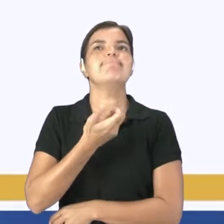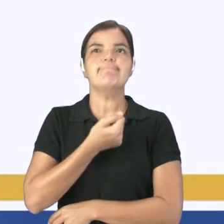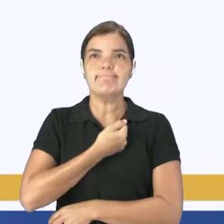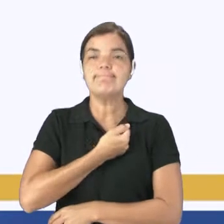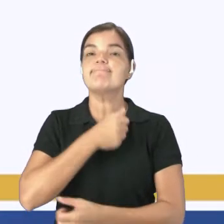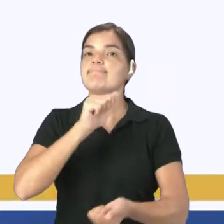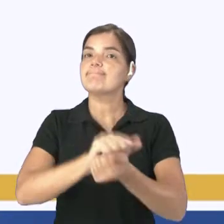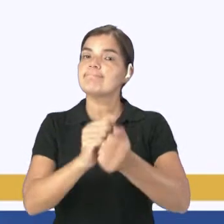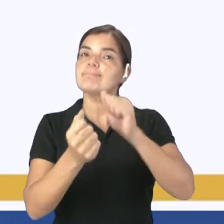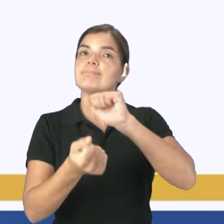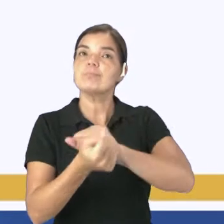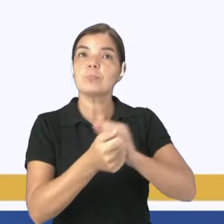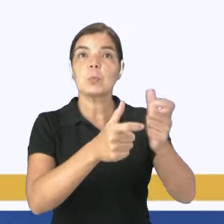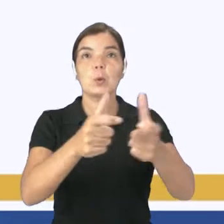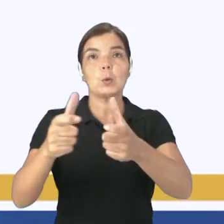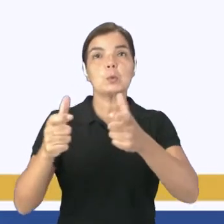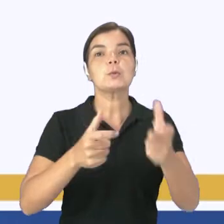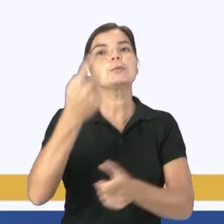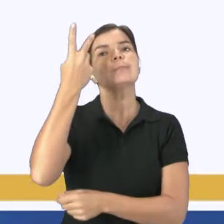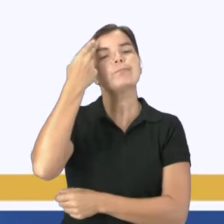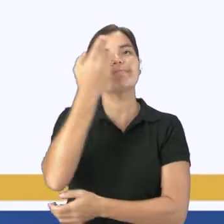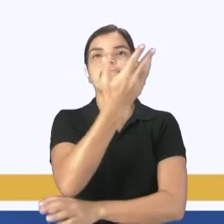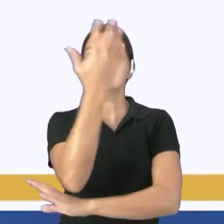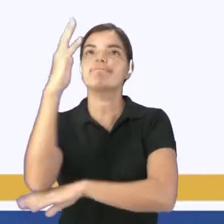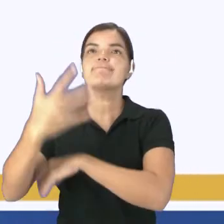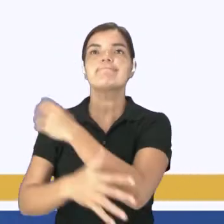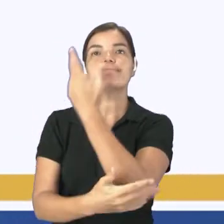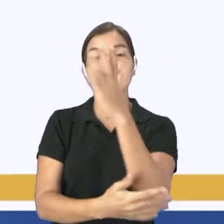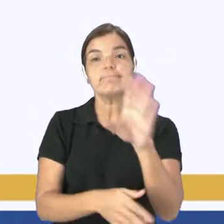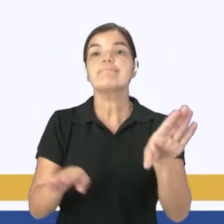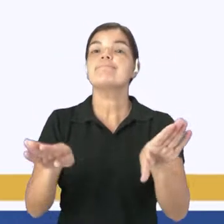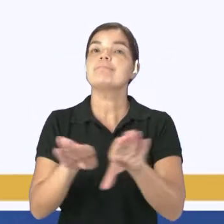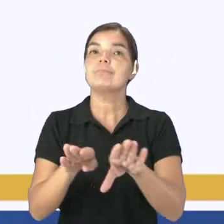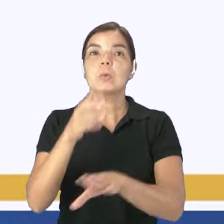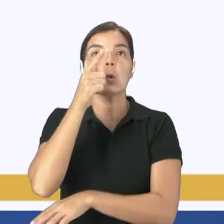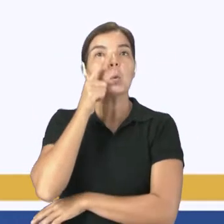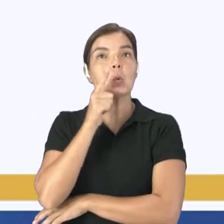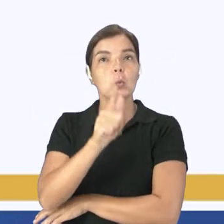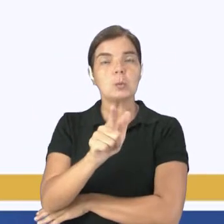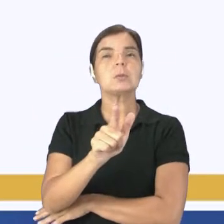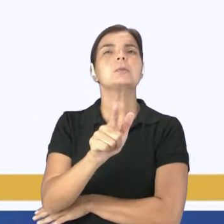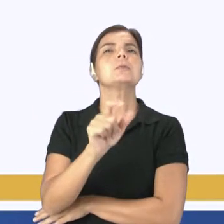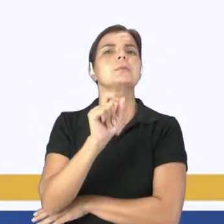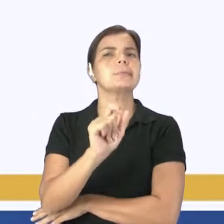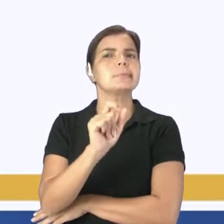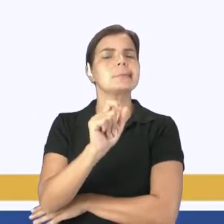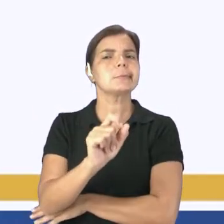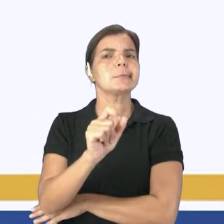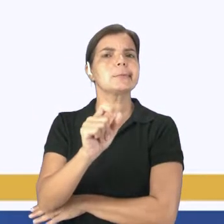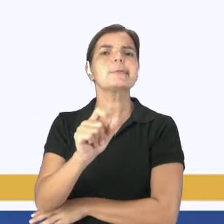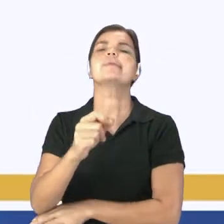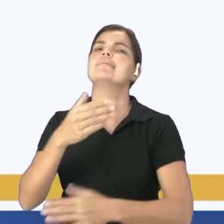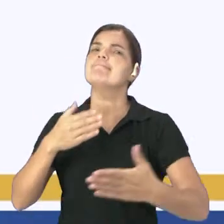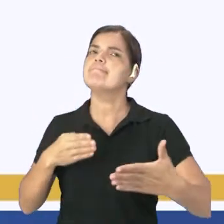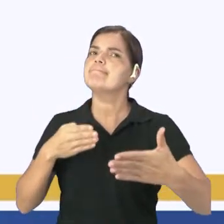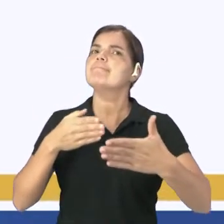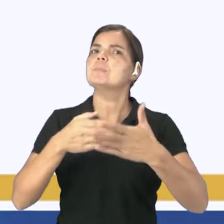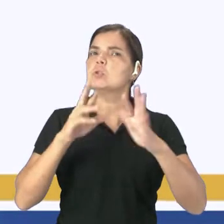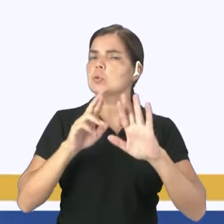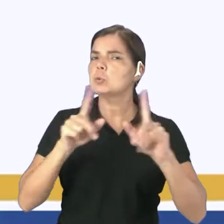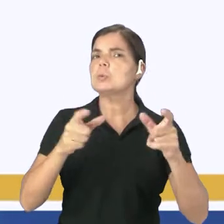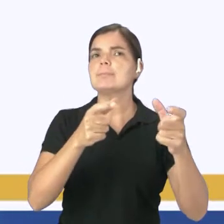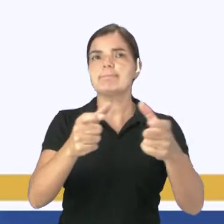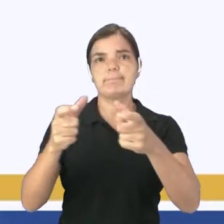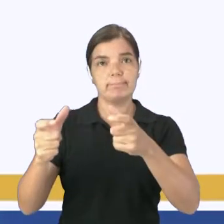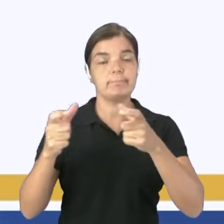se adaptar aos meios naturais, né? E graças a isso, ele conseguiu, então, atingir diferentes ambientes, diferente